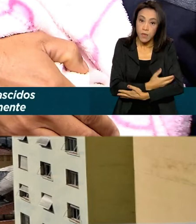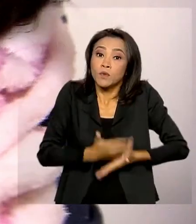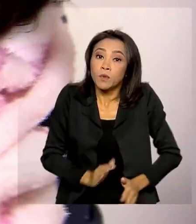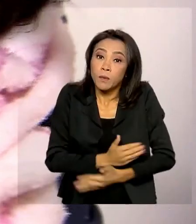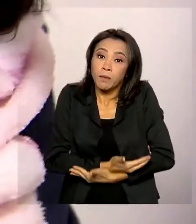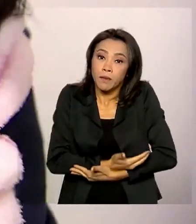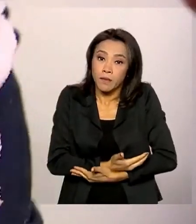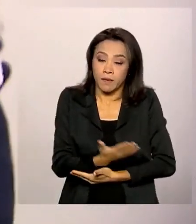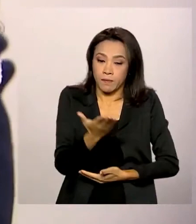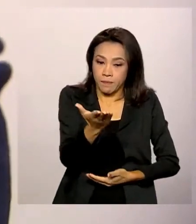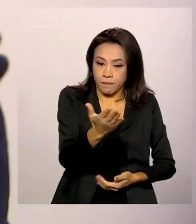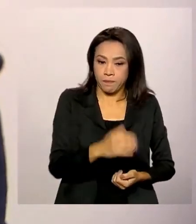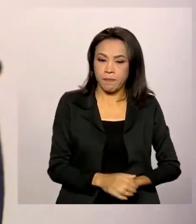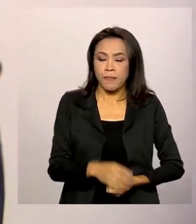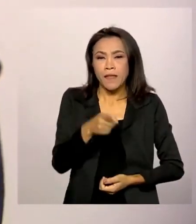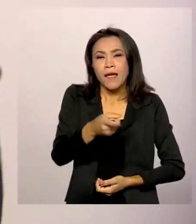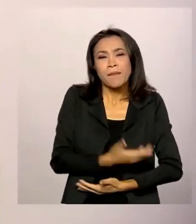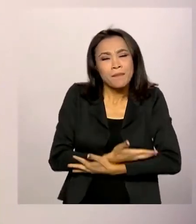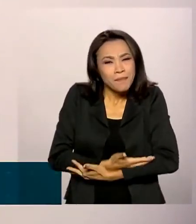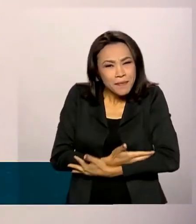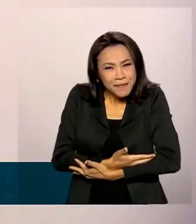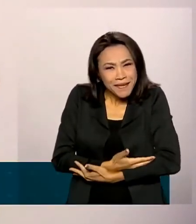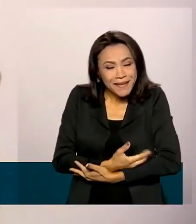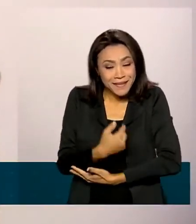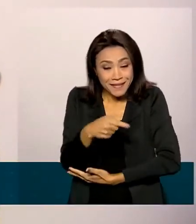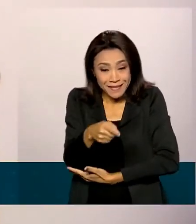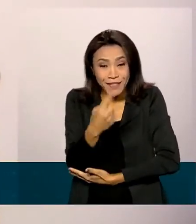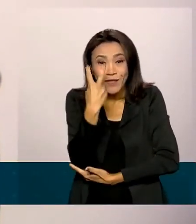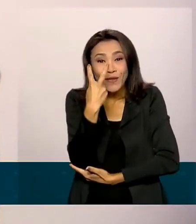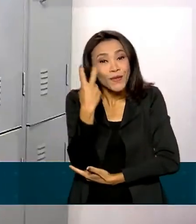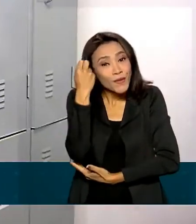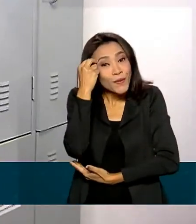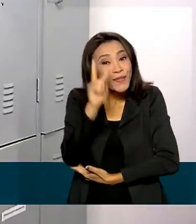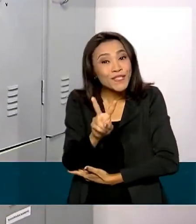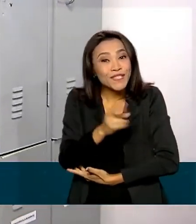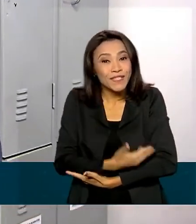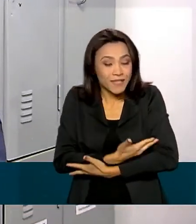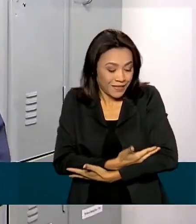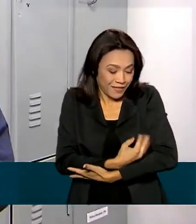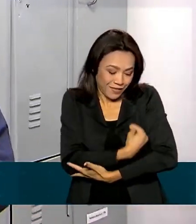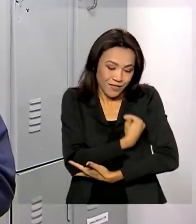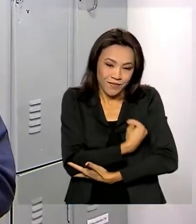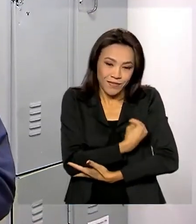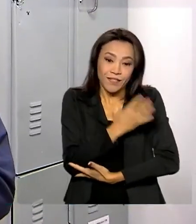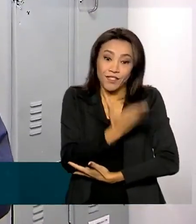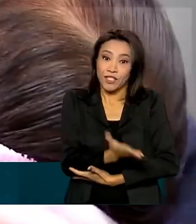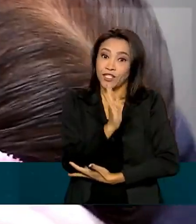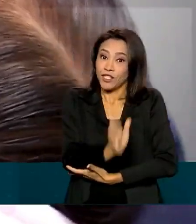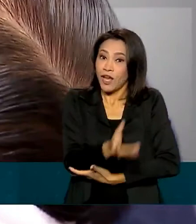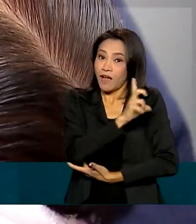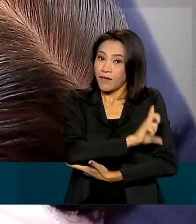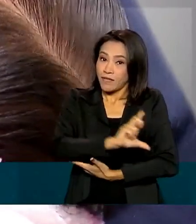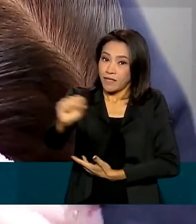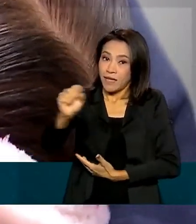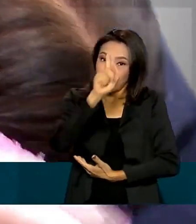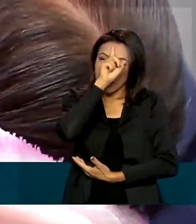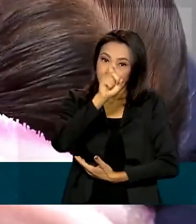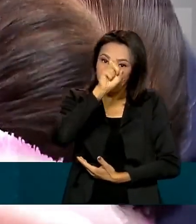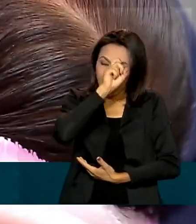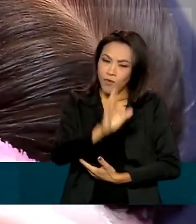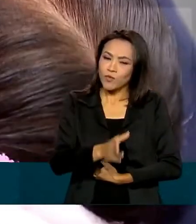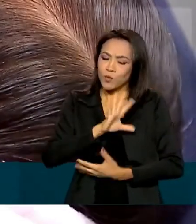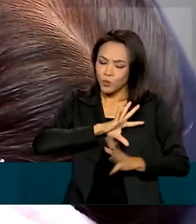acompanhar. A pequena Sofia tem dois dias de vida e já vai deixar a maternidade com a triagem